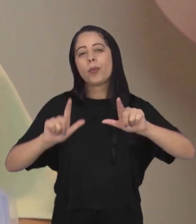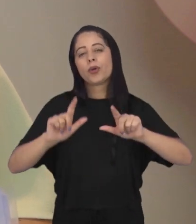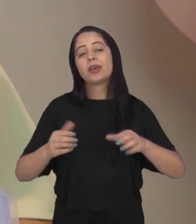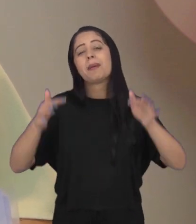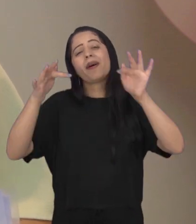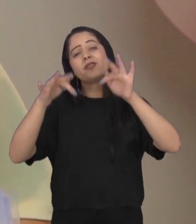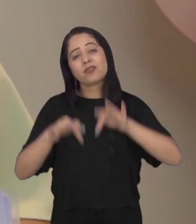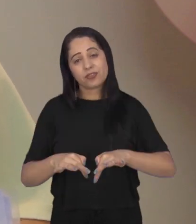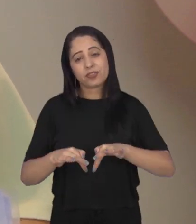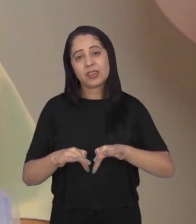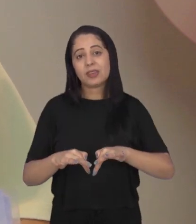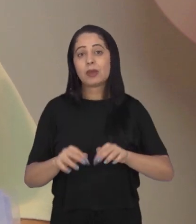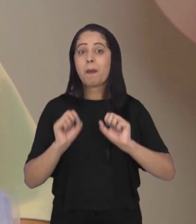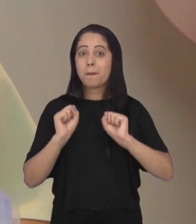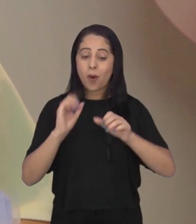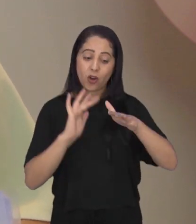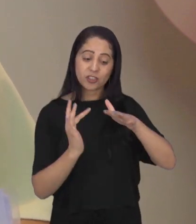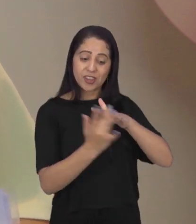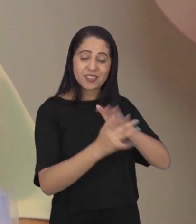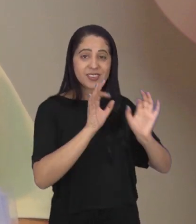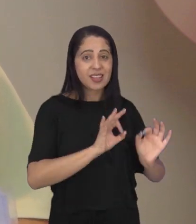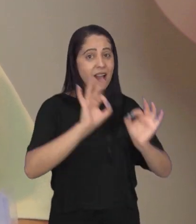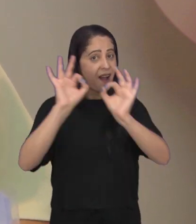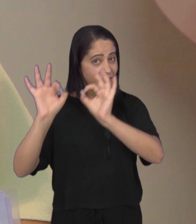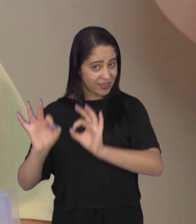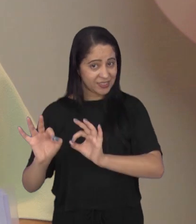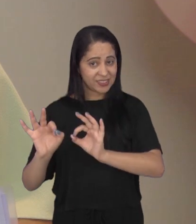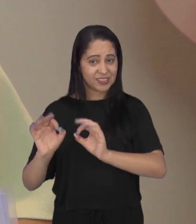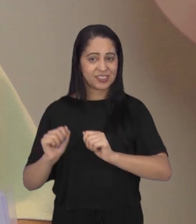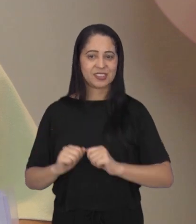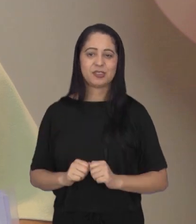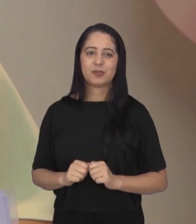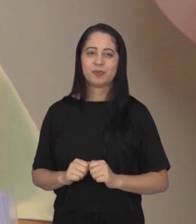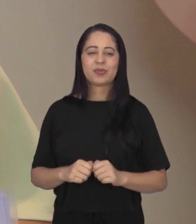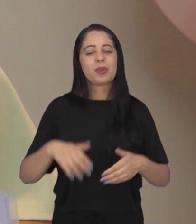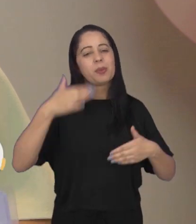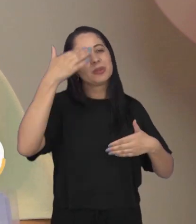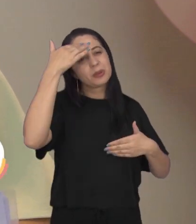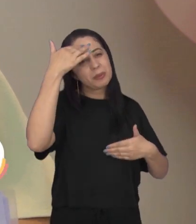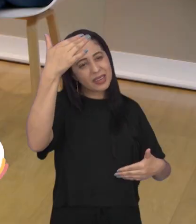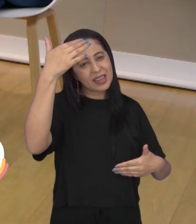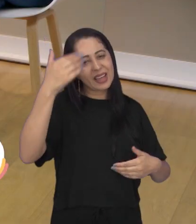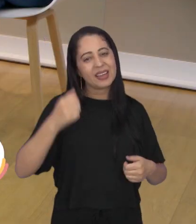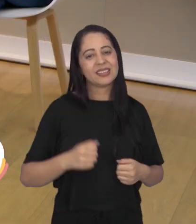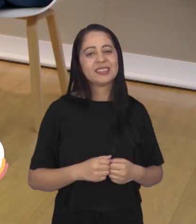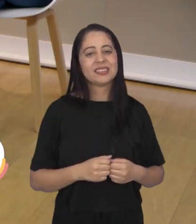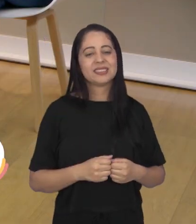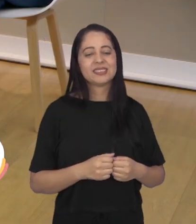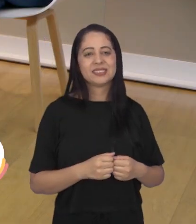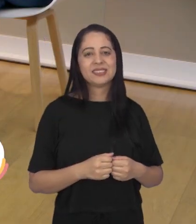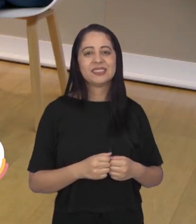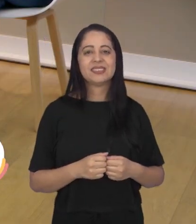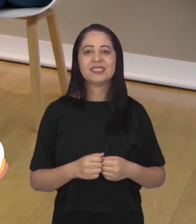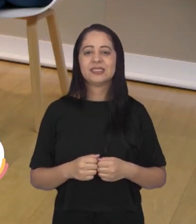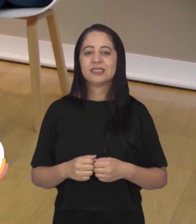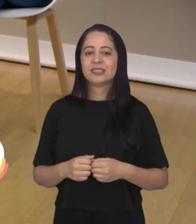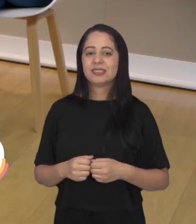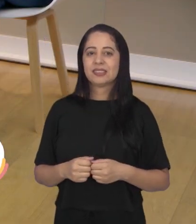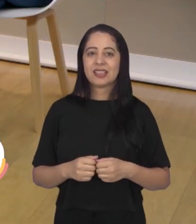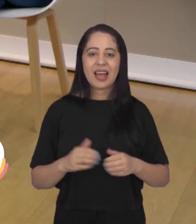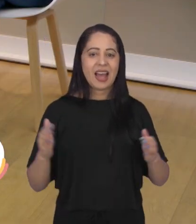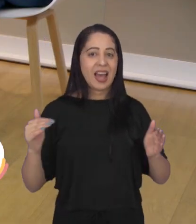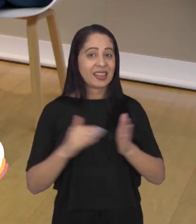O De Bem Com Você de hoje fica por aqui. Acompanhe a gente nas nossas redes sociais. Muito obrigada, Leonardo. Foi ótima